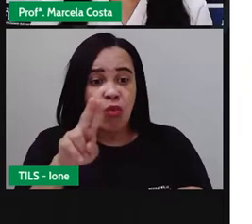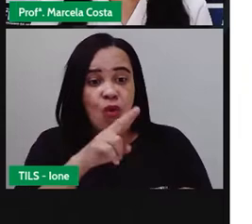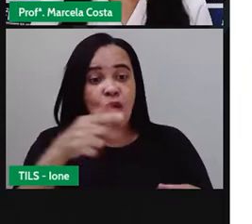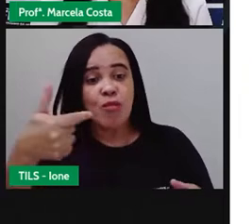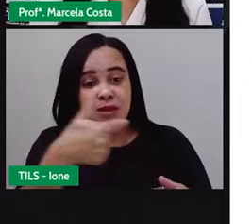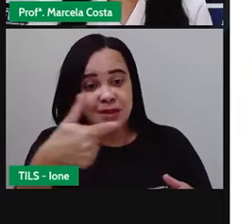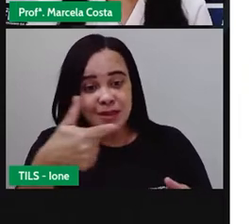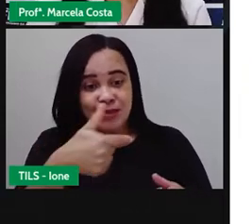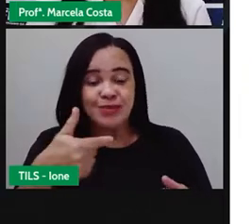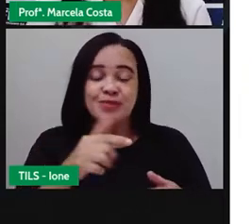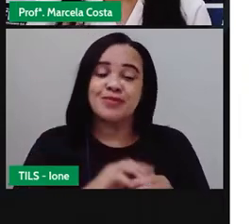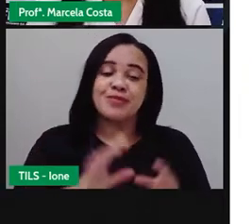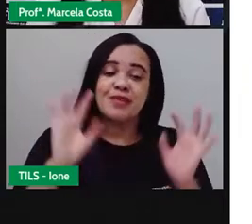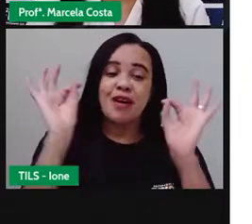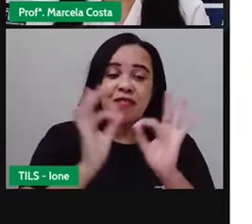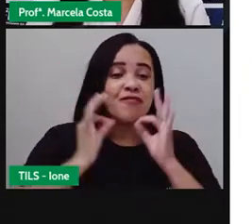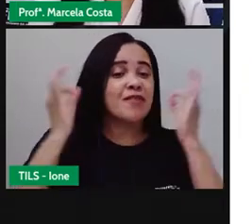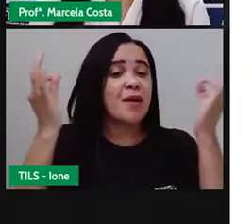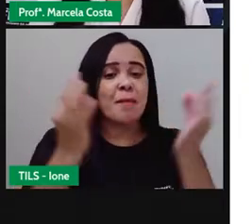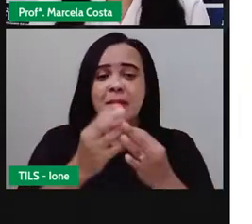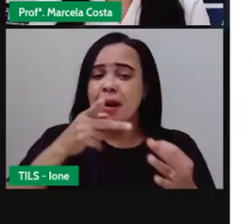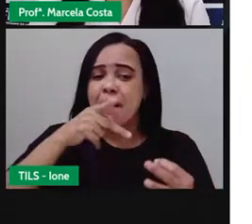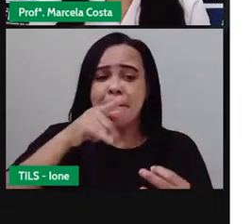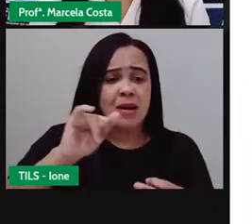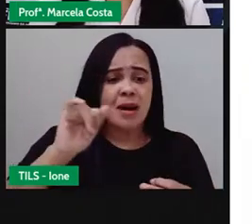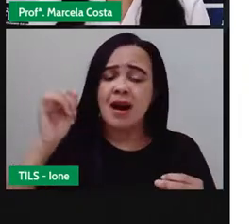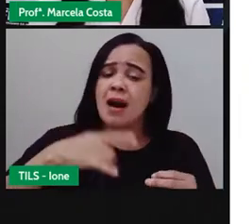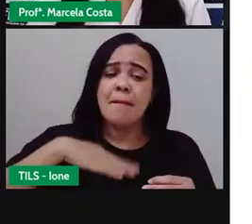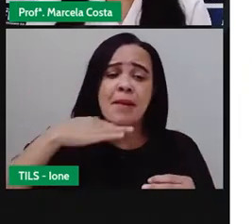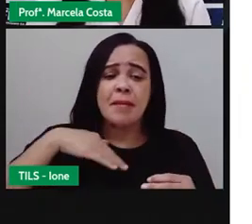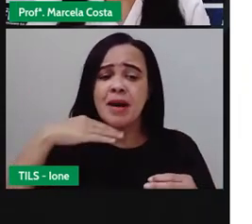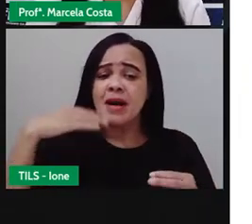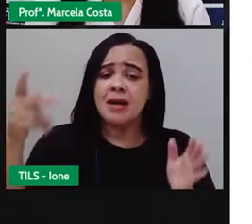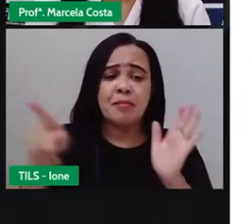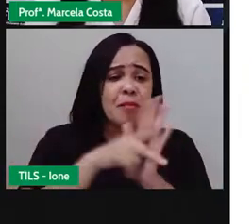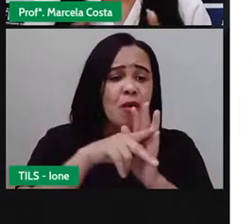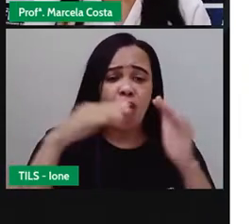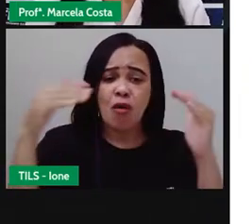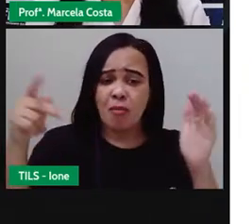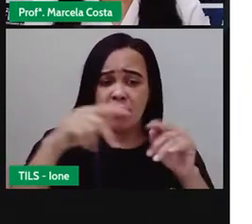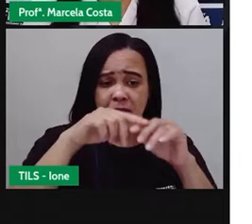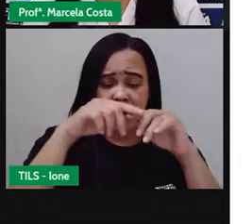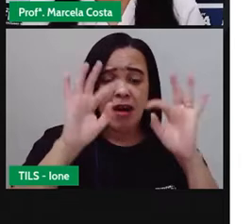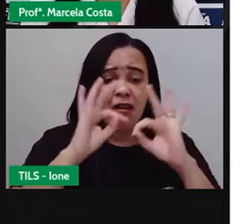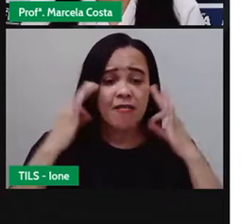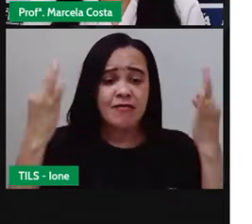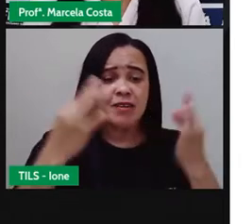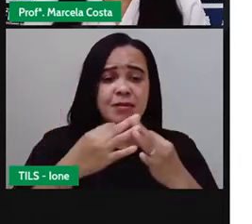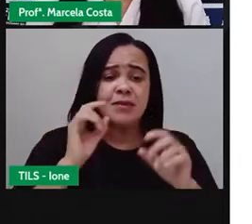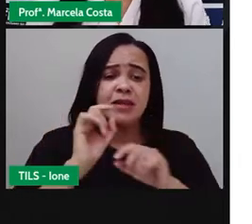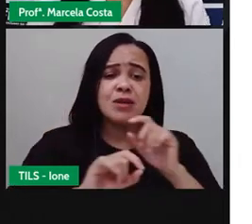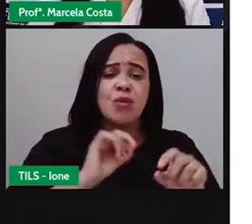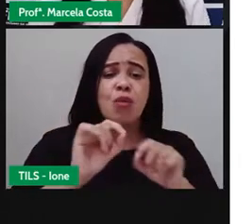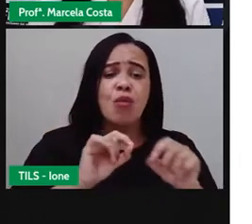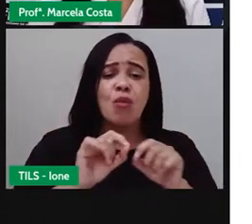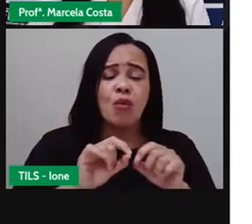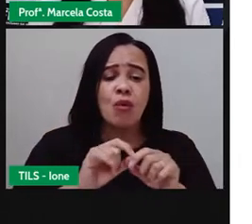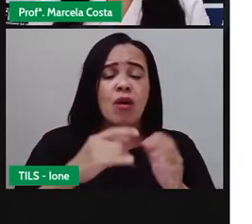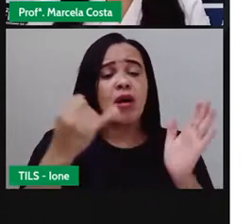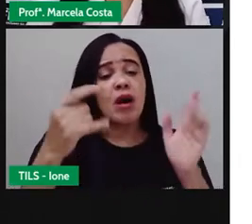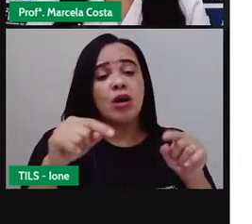seu sobrenome, pais, a família que você pertence. Tudo isso faz parte da sua